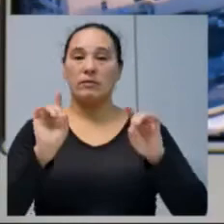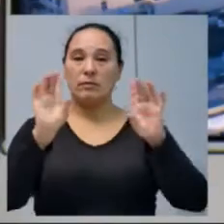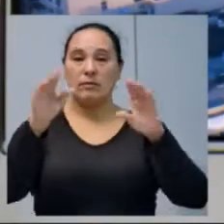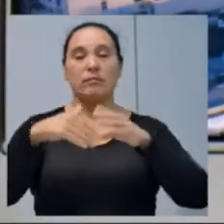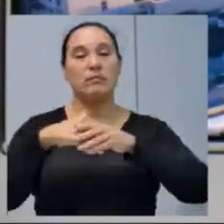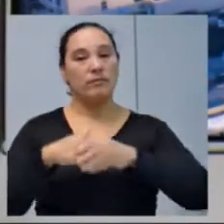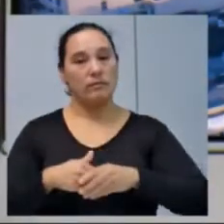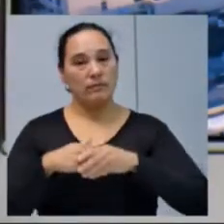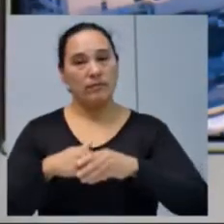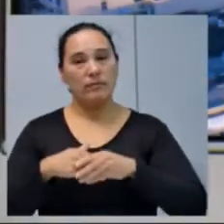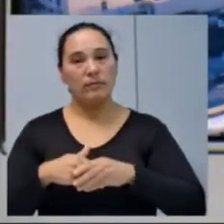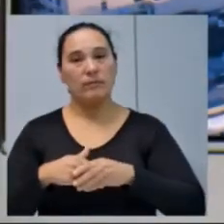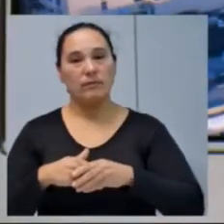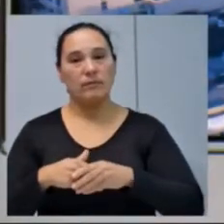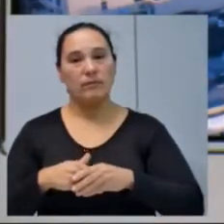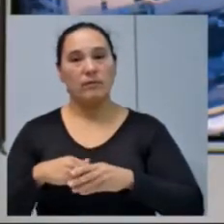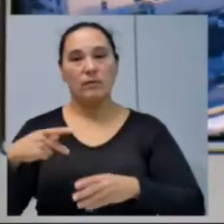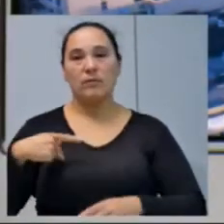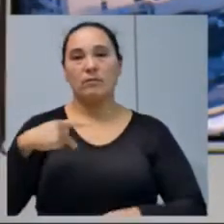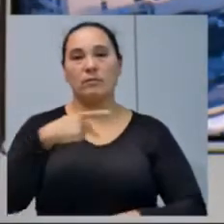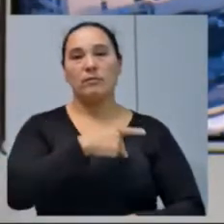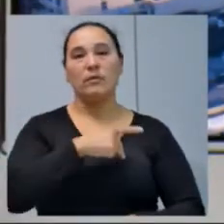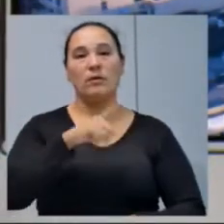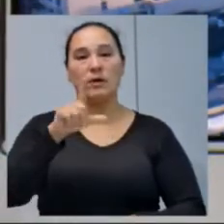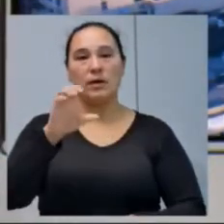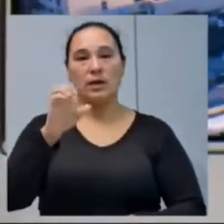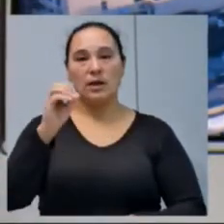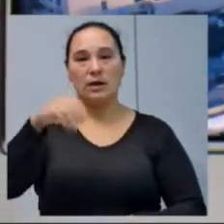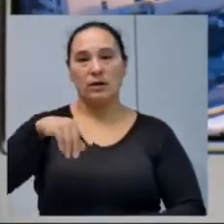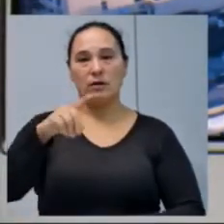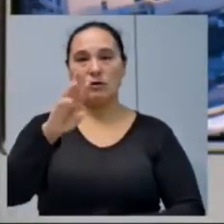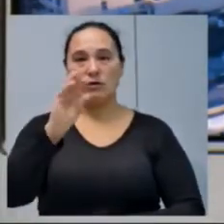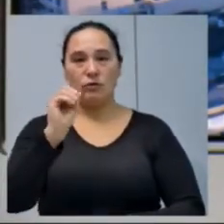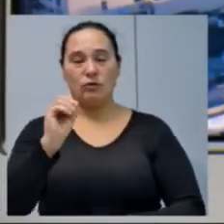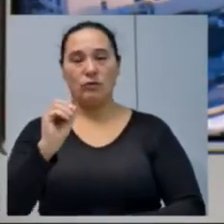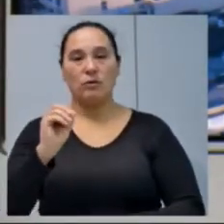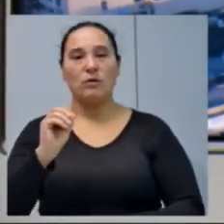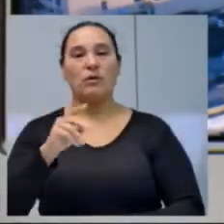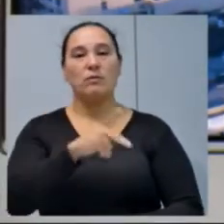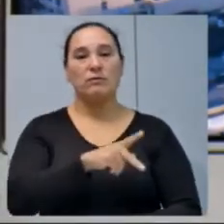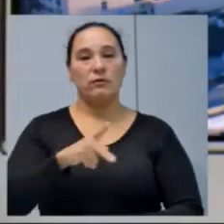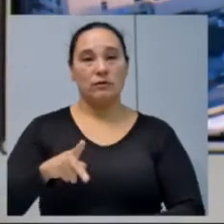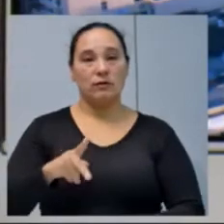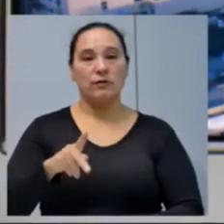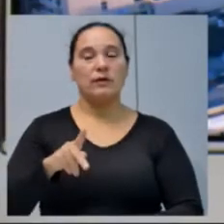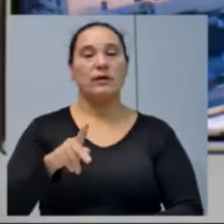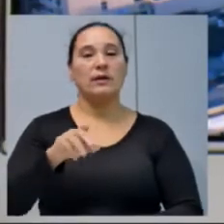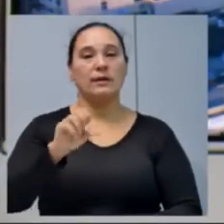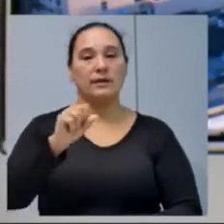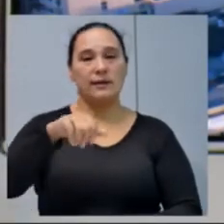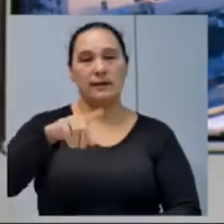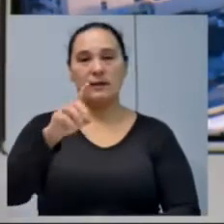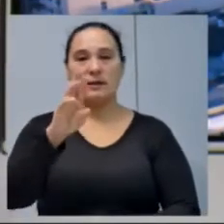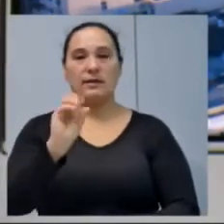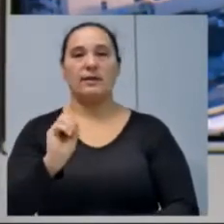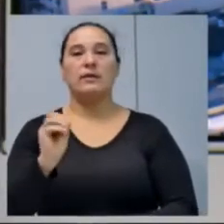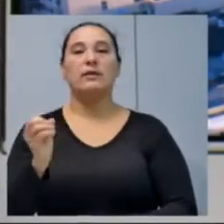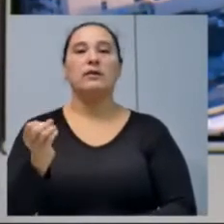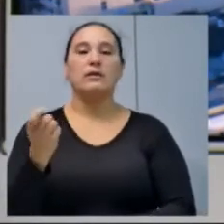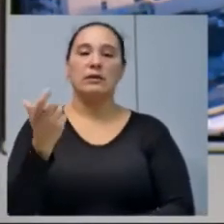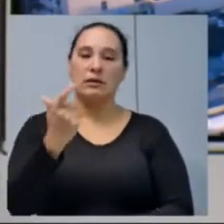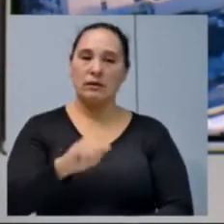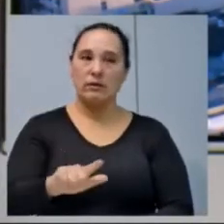cumprimentar o pastor Leandro, a professora Cati, também a Sandra, que novamente estão aqui